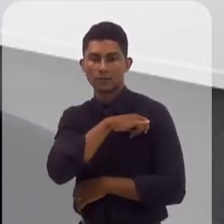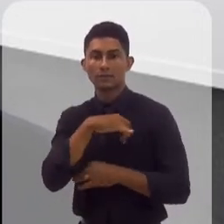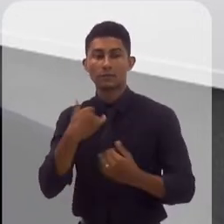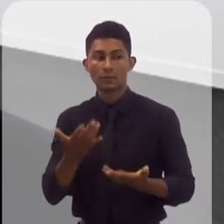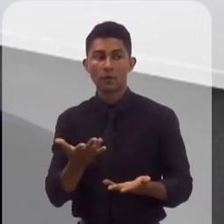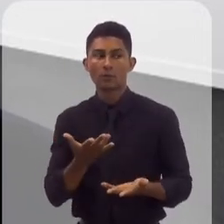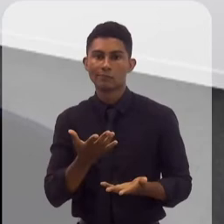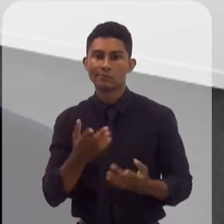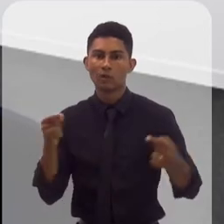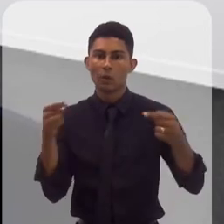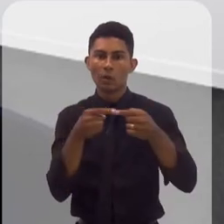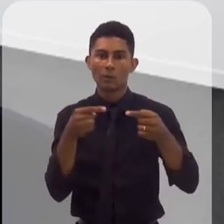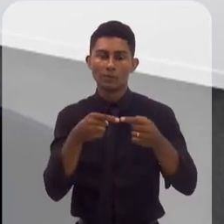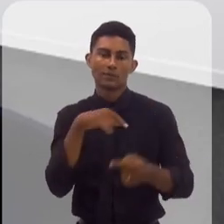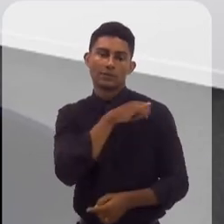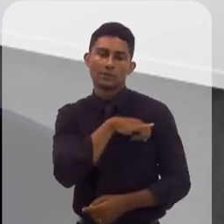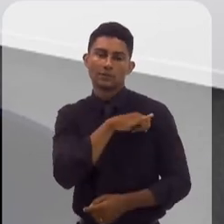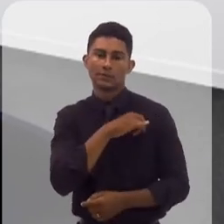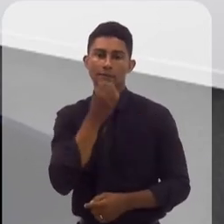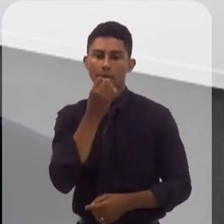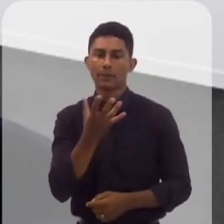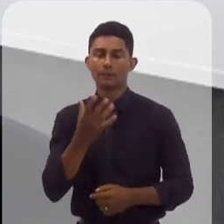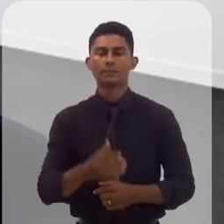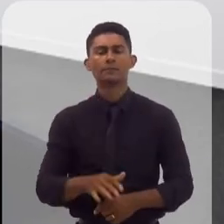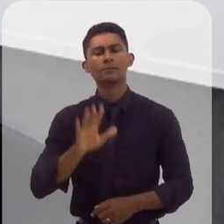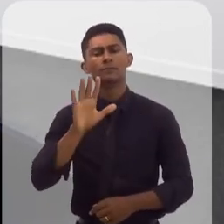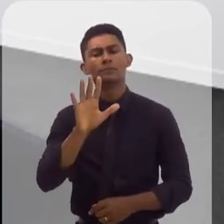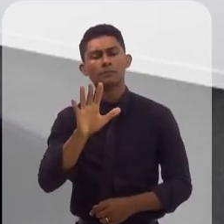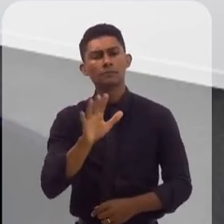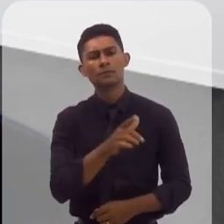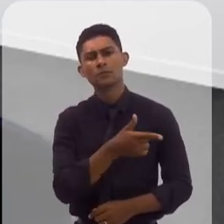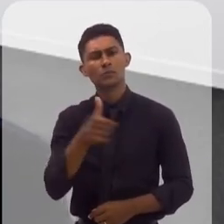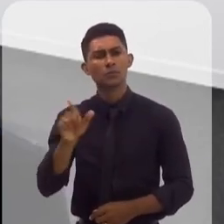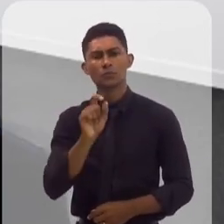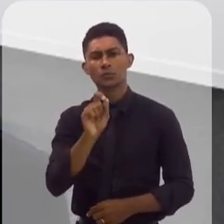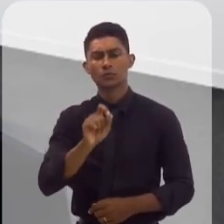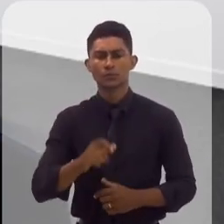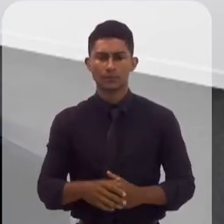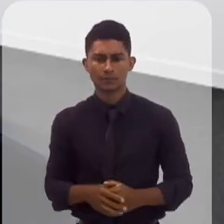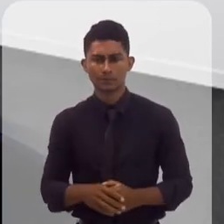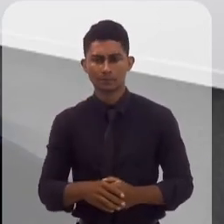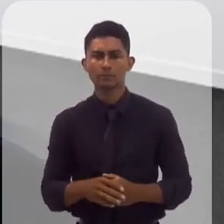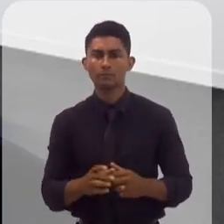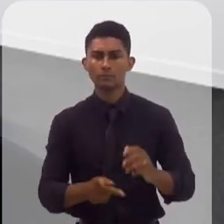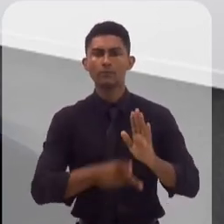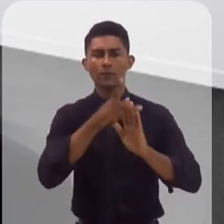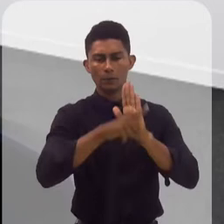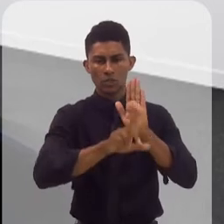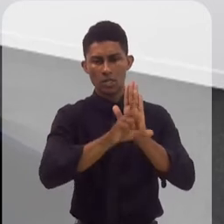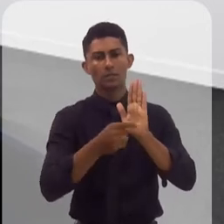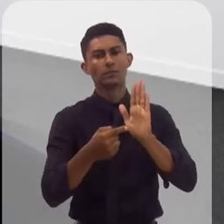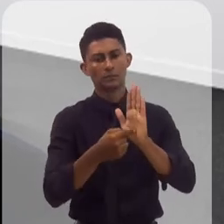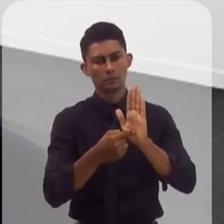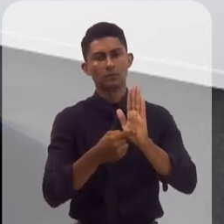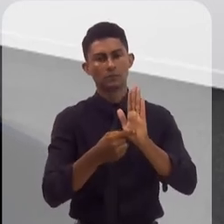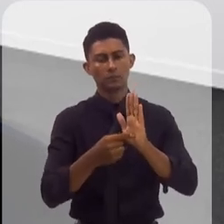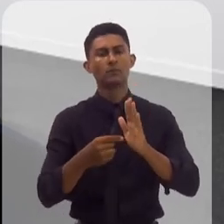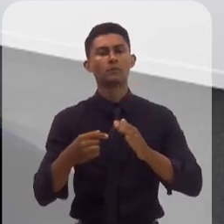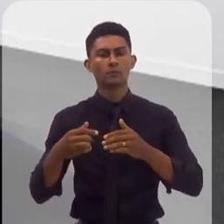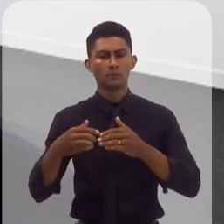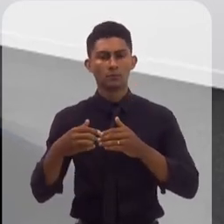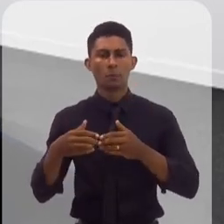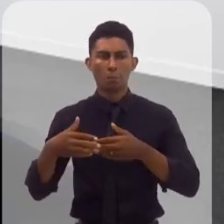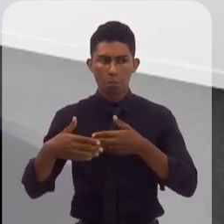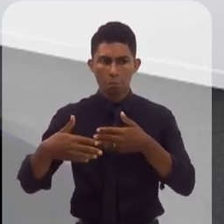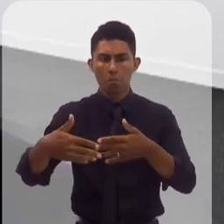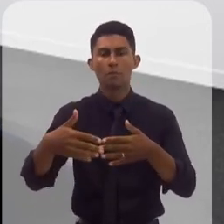ponto favorável, vamos dizer assim, ao Rio. Por outro lado, ao mesmo tempo em que esse projeto tramita, a